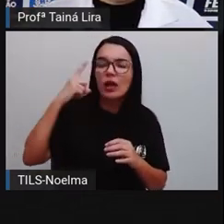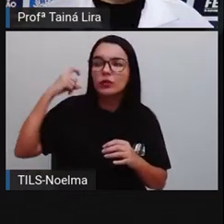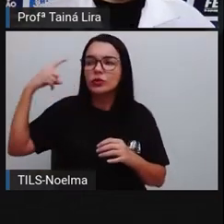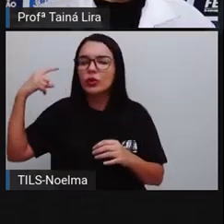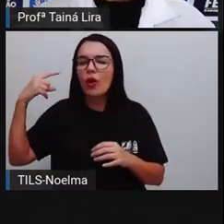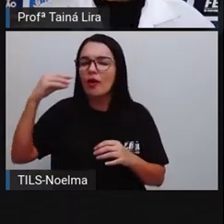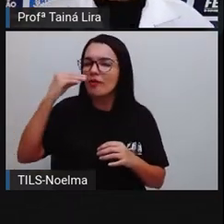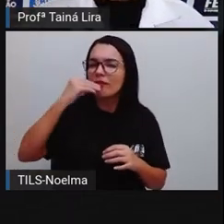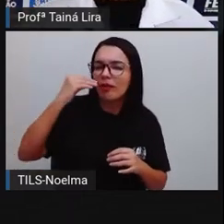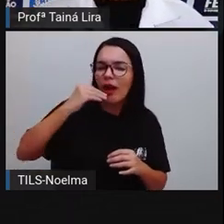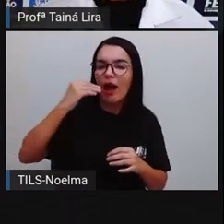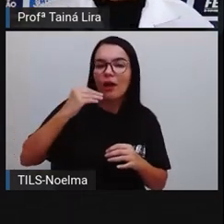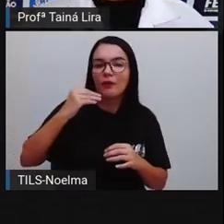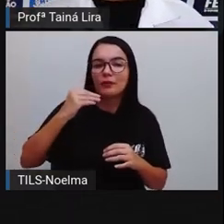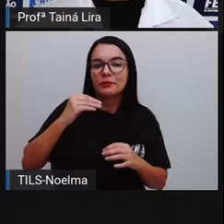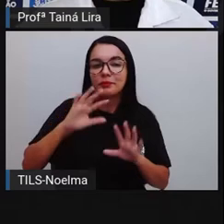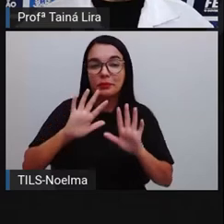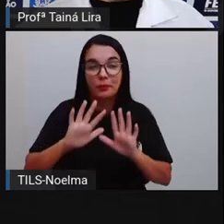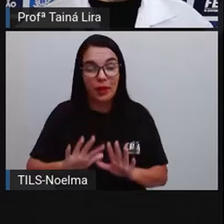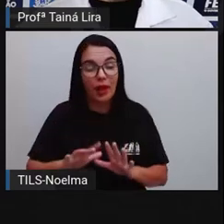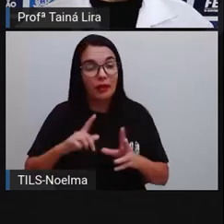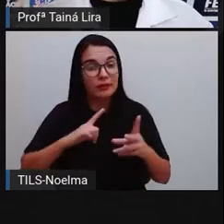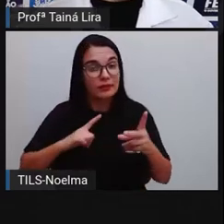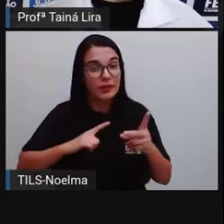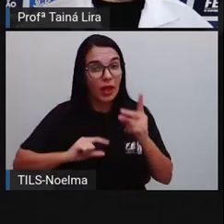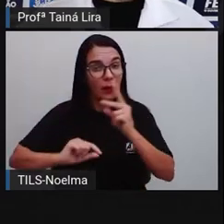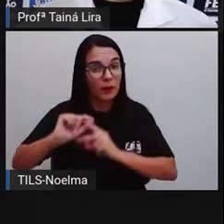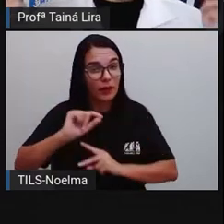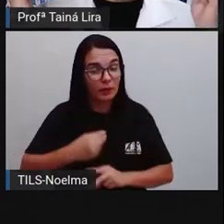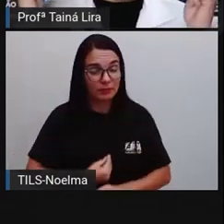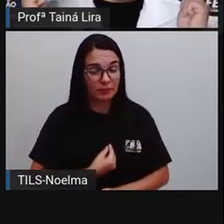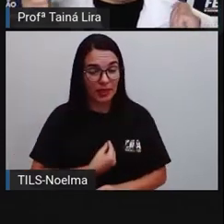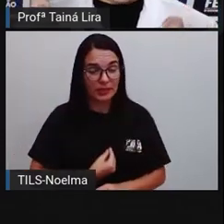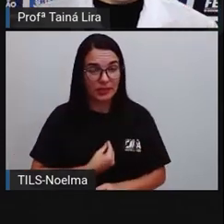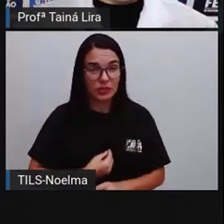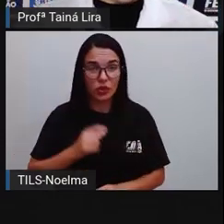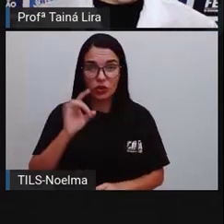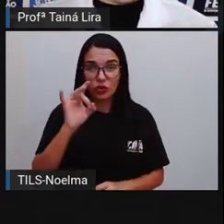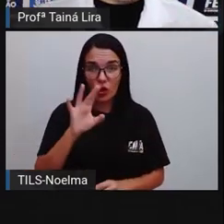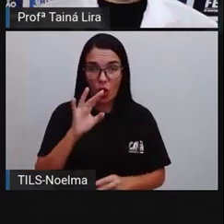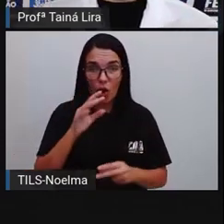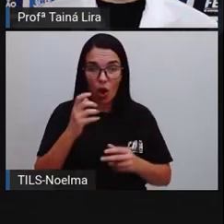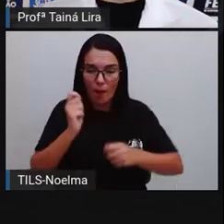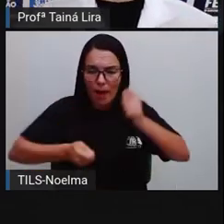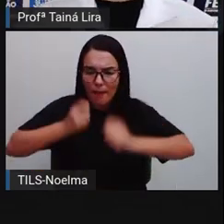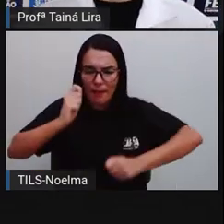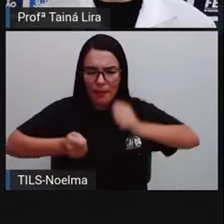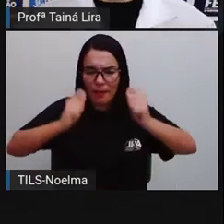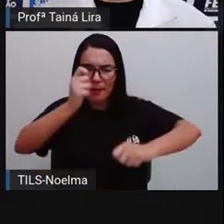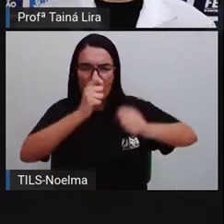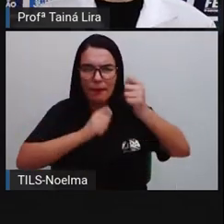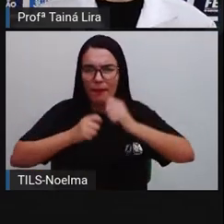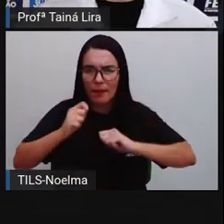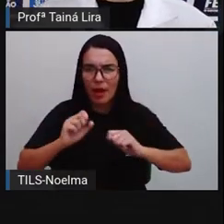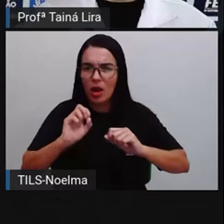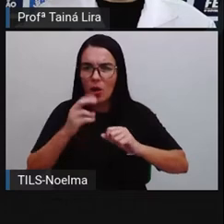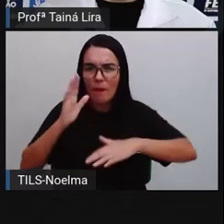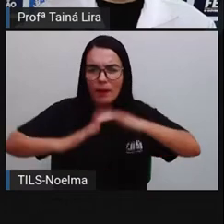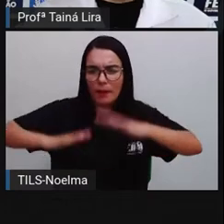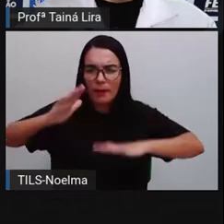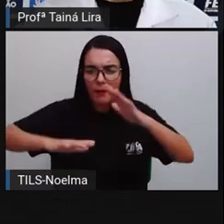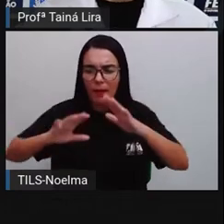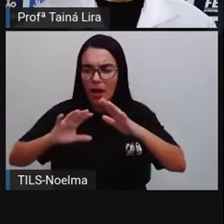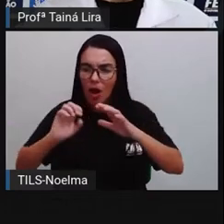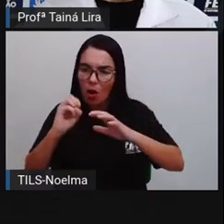tá? O som grave e agudo, ele não está presente somente quando a gente manipula objetos. Somente quando a gente